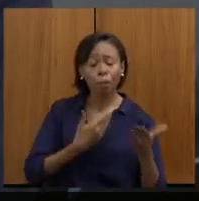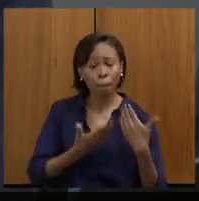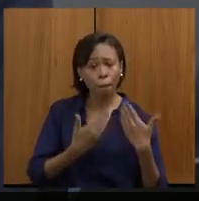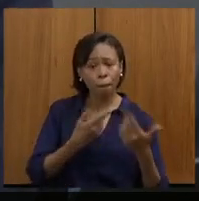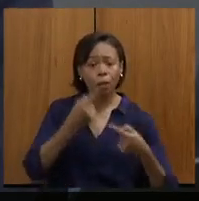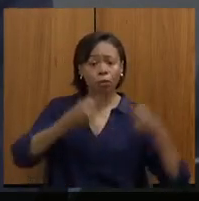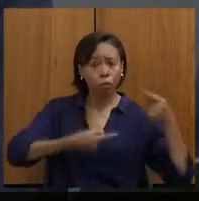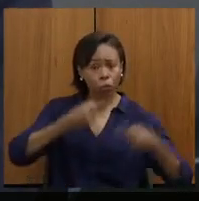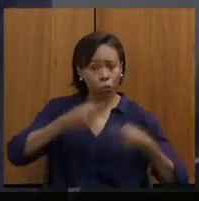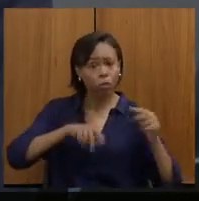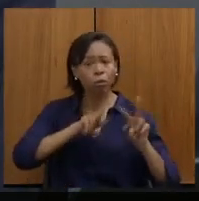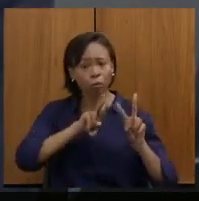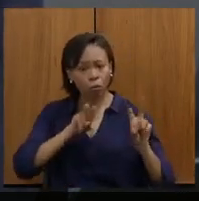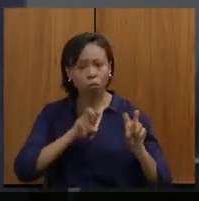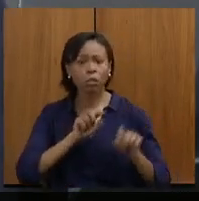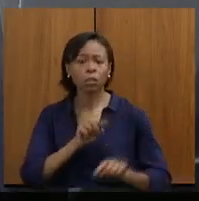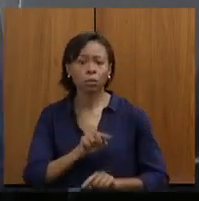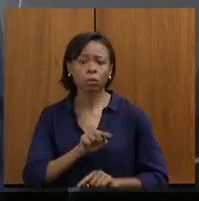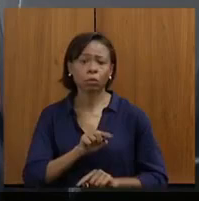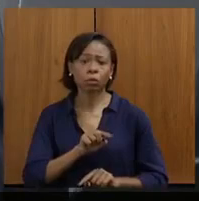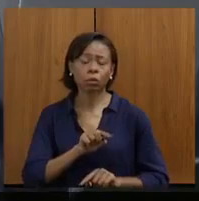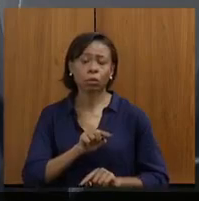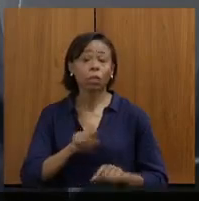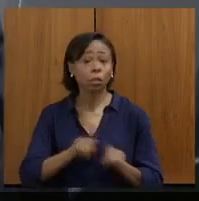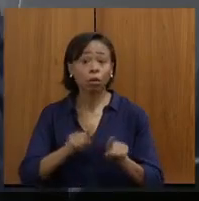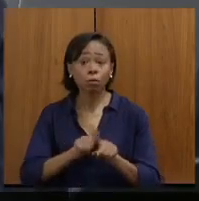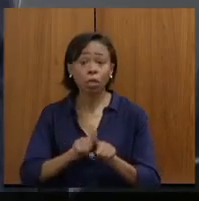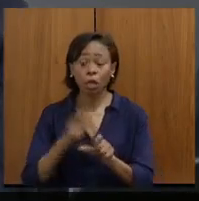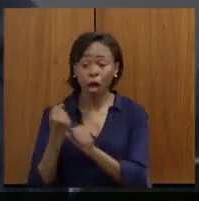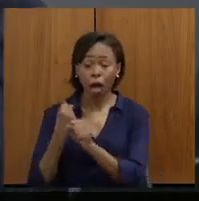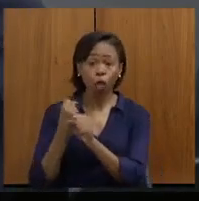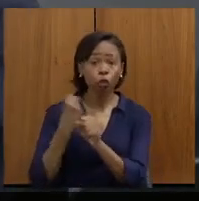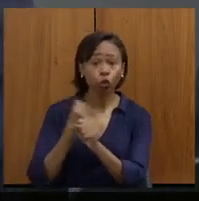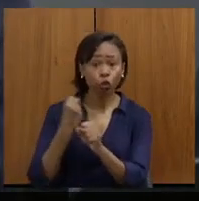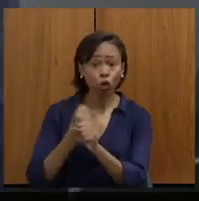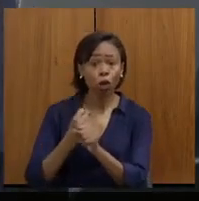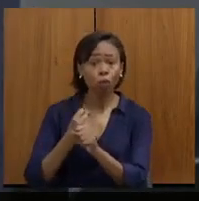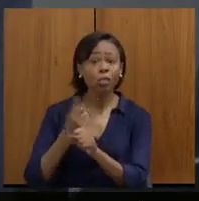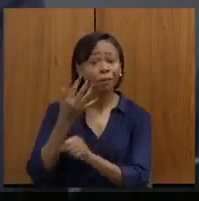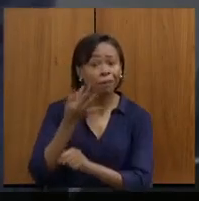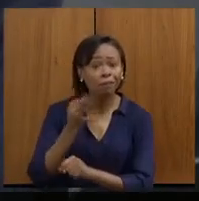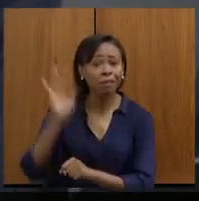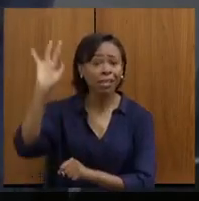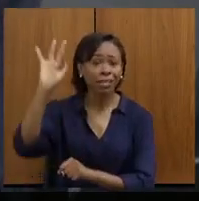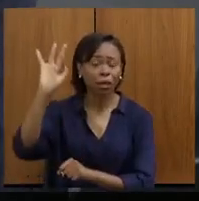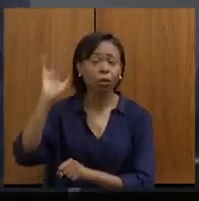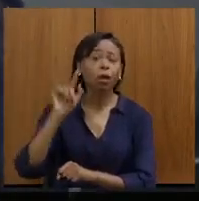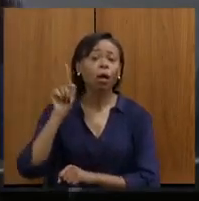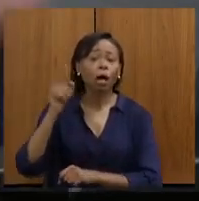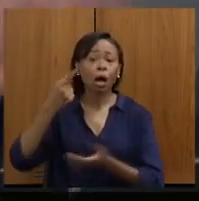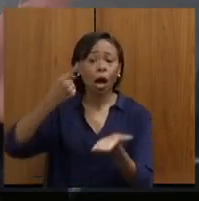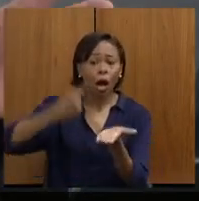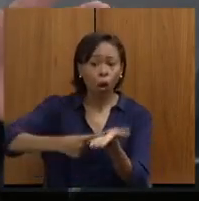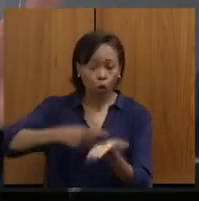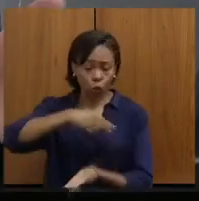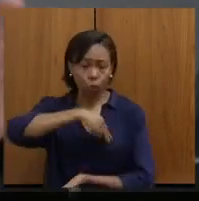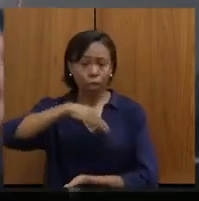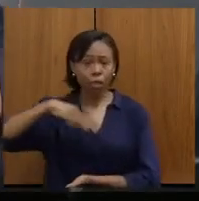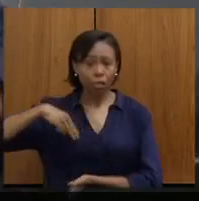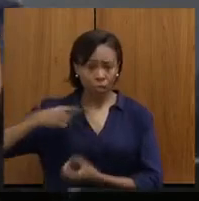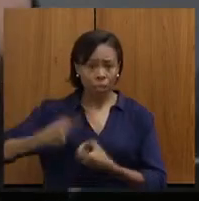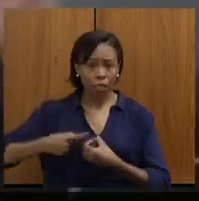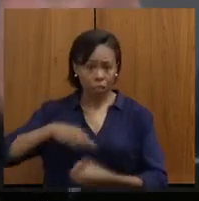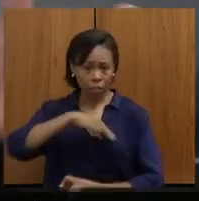disso, inclusive das obras federais, porque o acordo de Mariana vai ter uma parcela